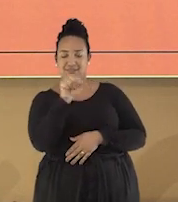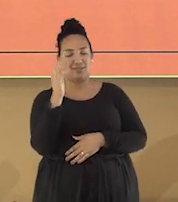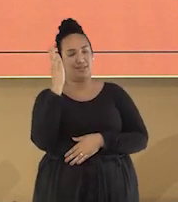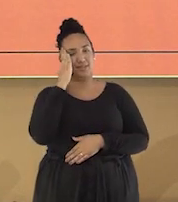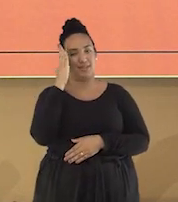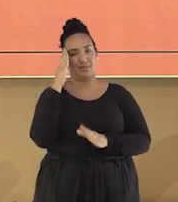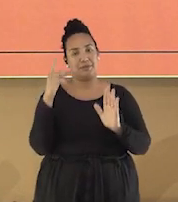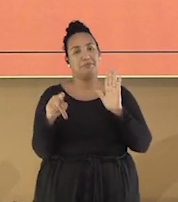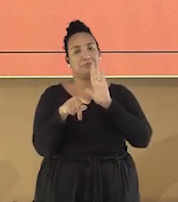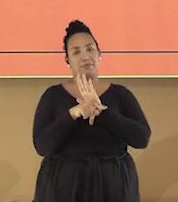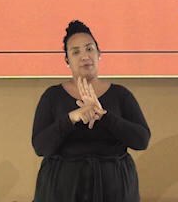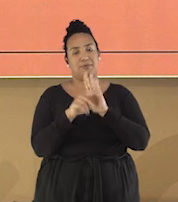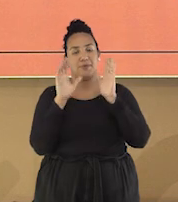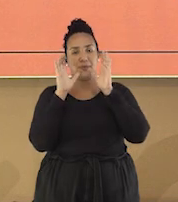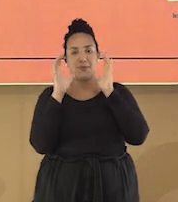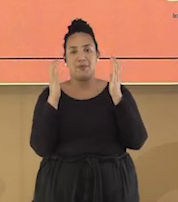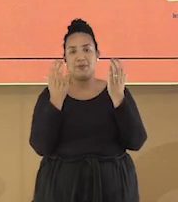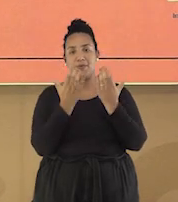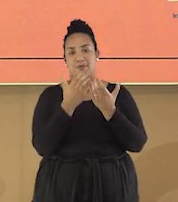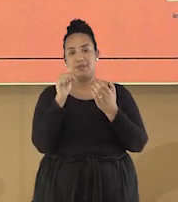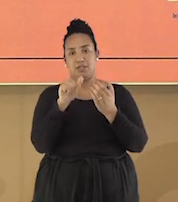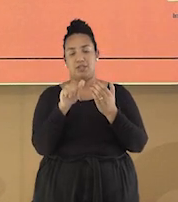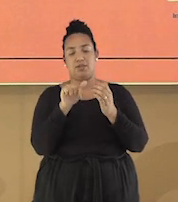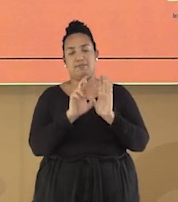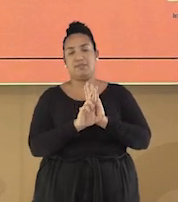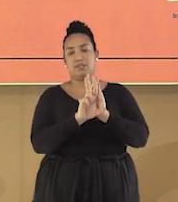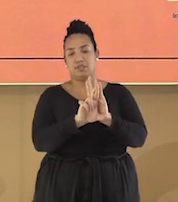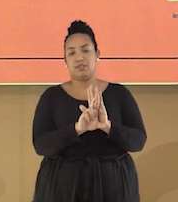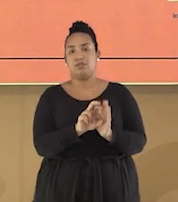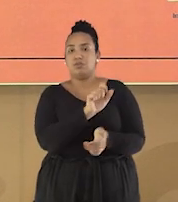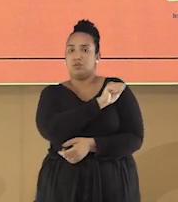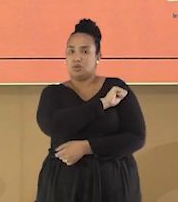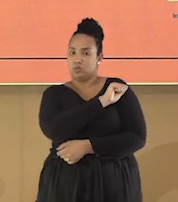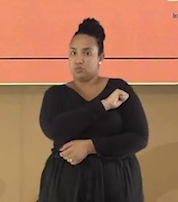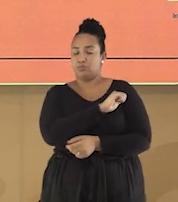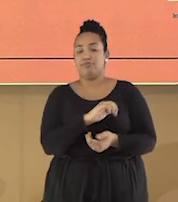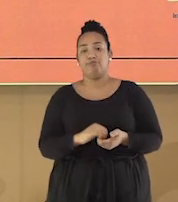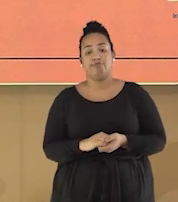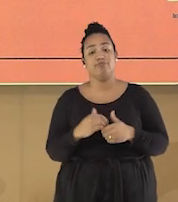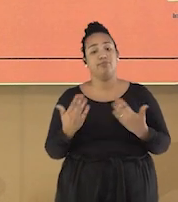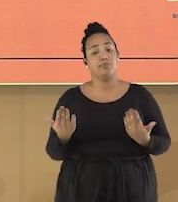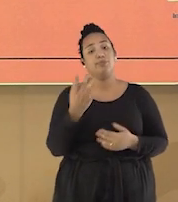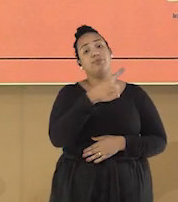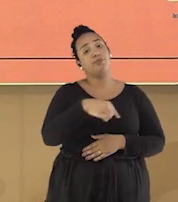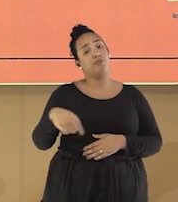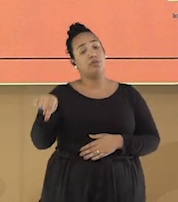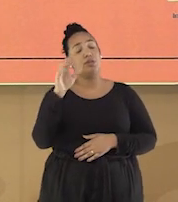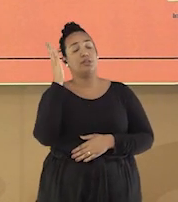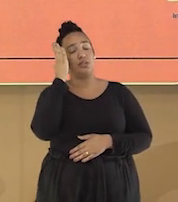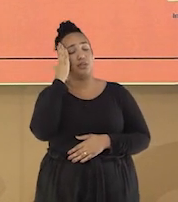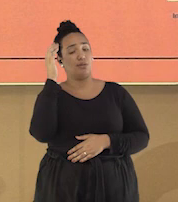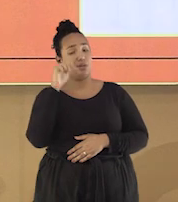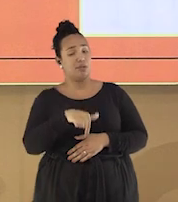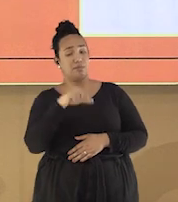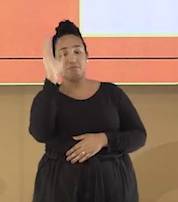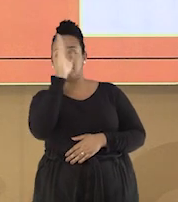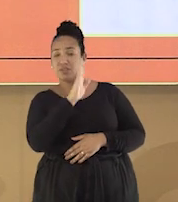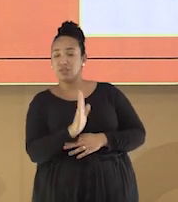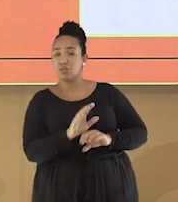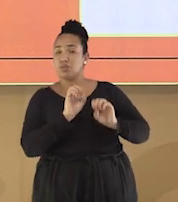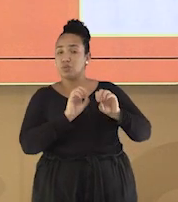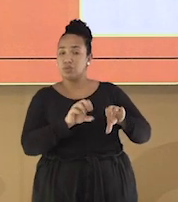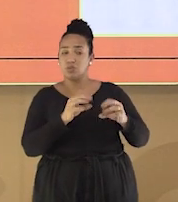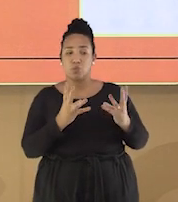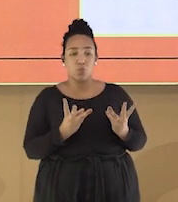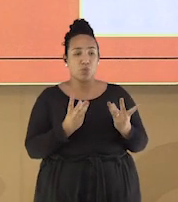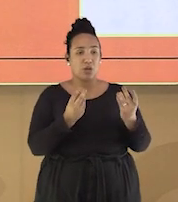o logo da União Nacional dos Estudantes. Infelizmente, sabemos que aqui no Brasil, a educação ainda não se apresenta com a mesma qualidade